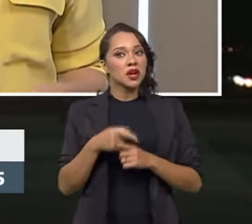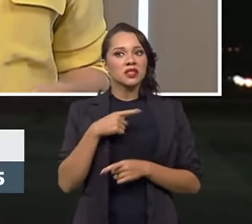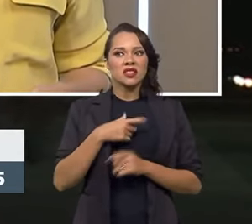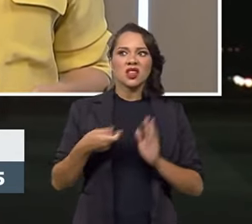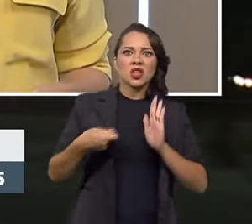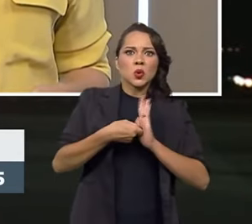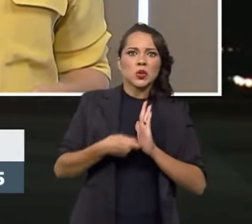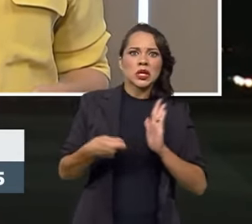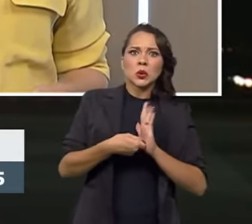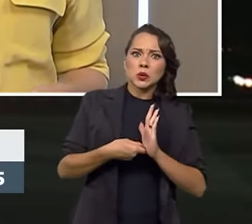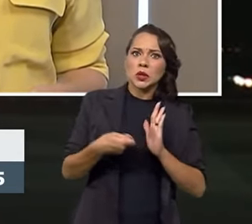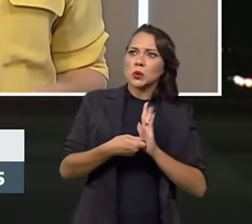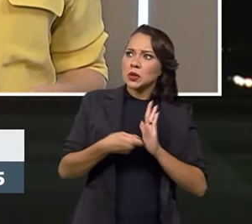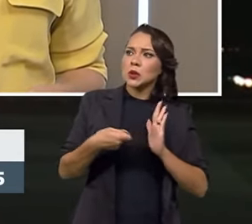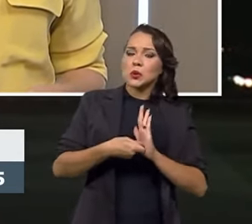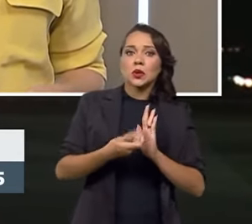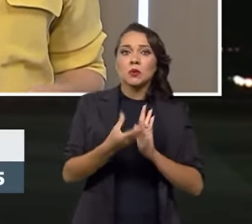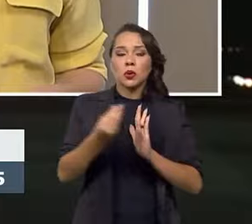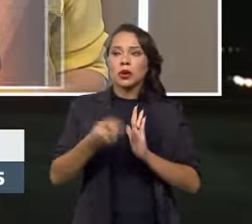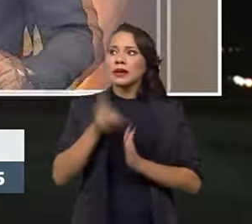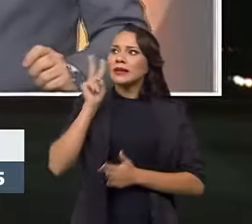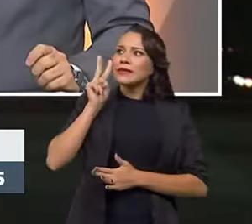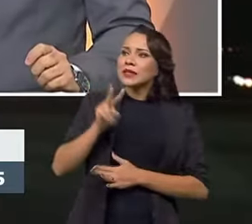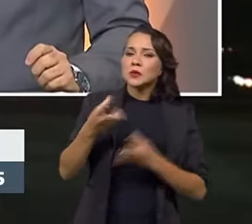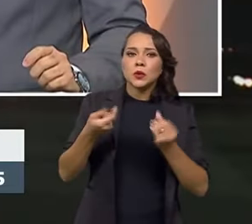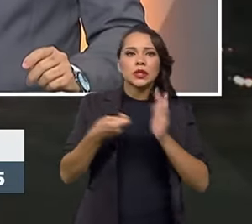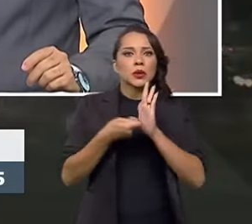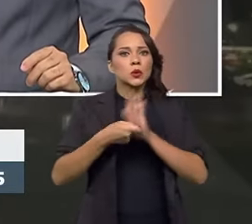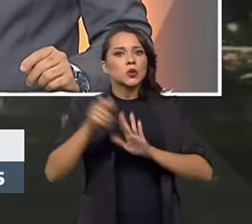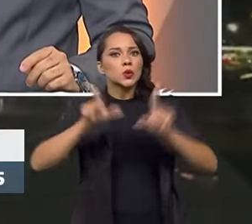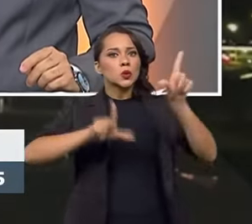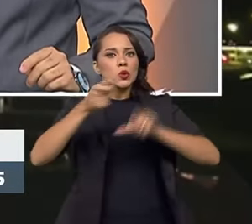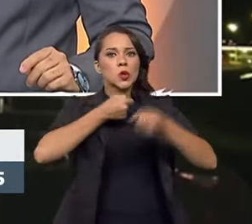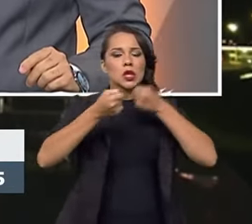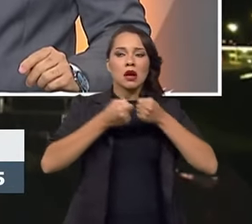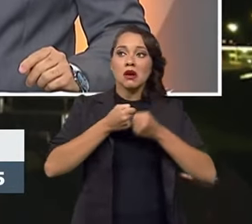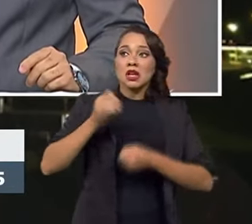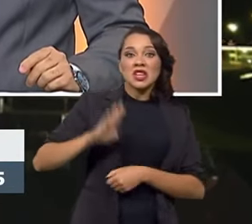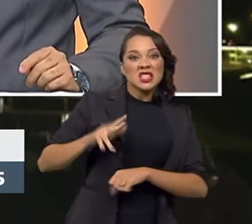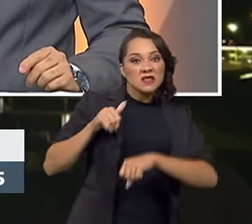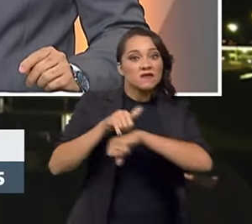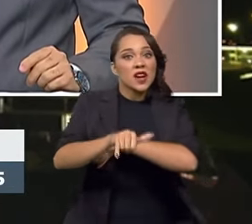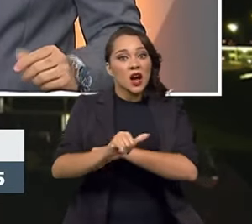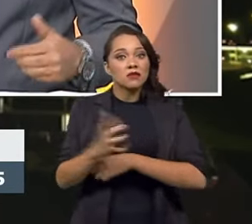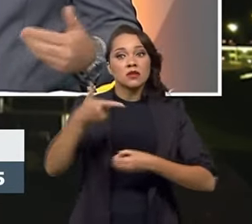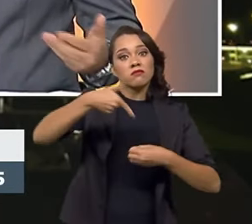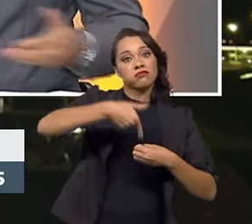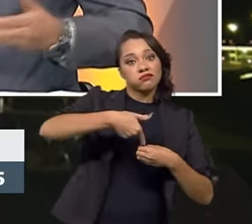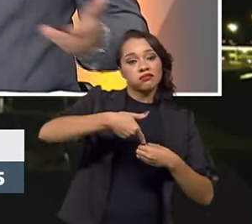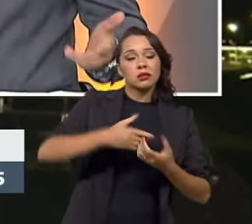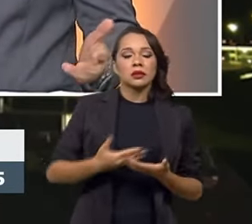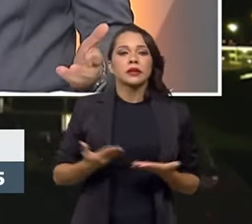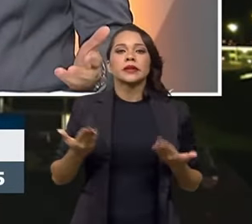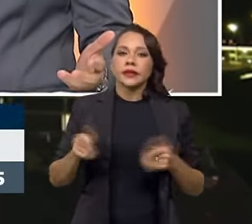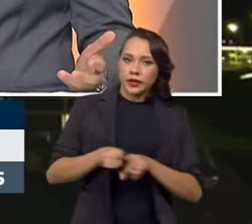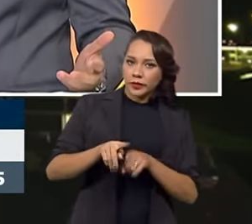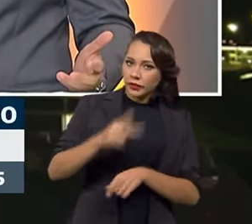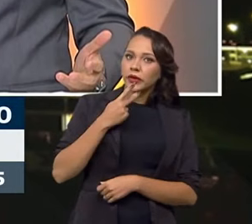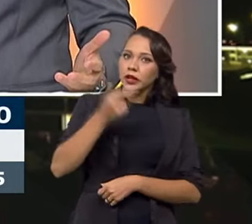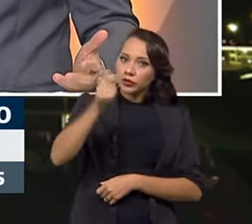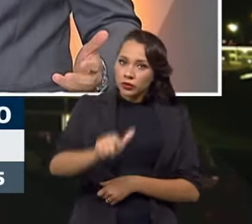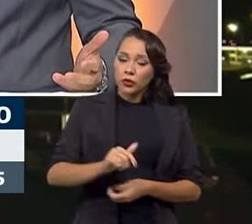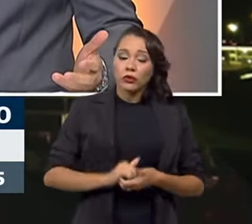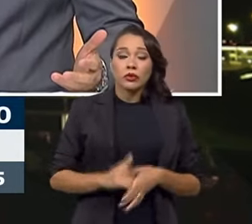denunciado muito e visto várias denúncias nos jornais sobre essas fraudes em bombas de combustíveis. E ressaltar também